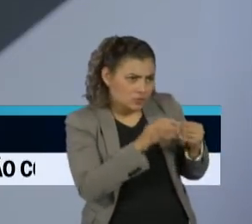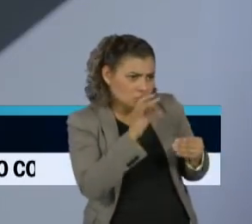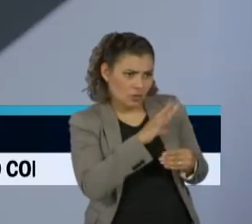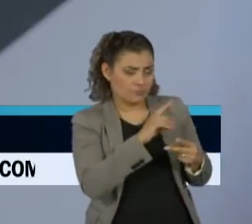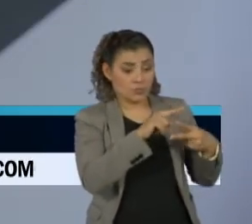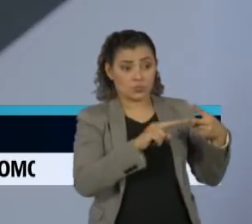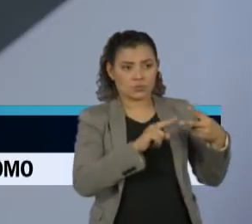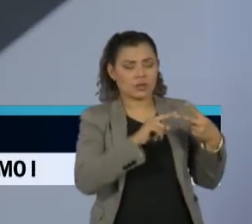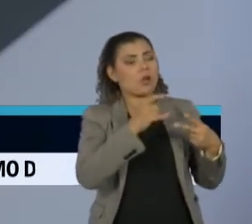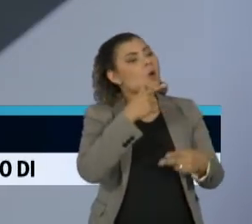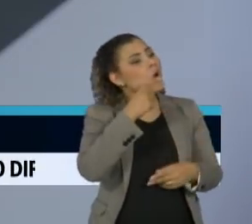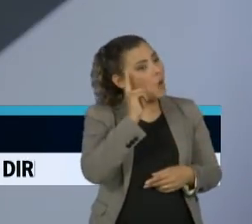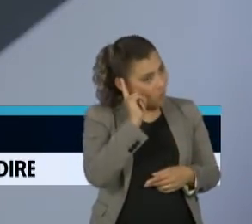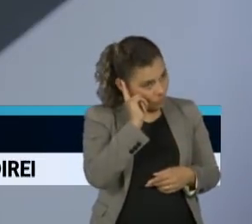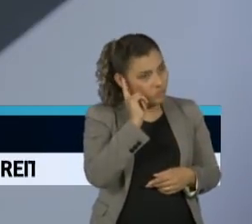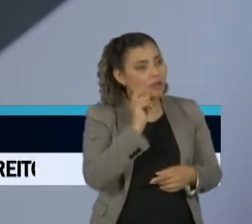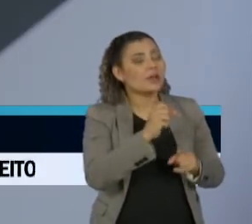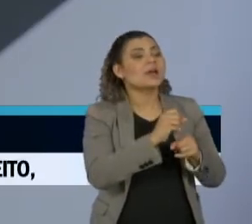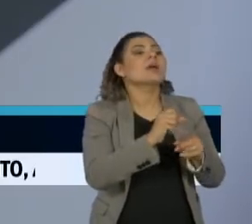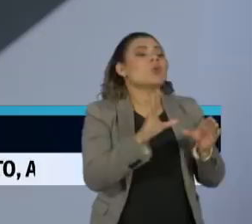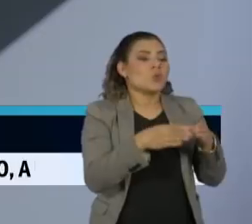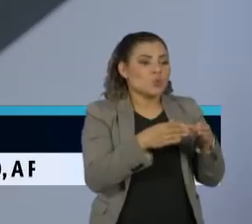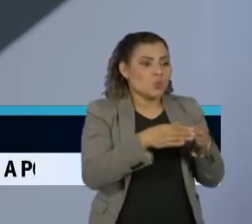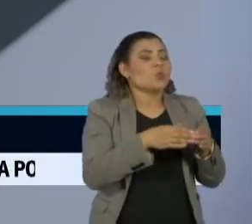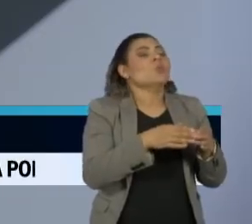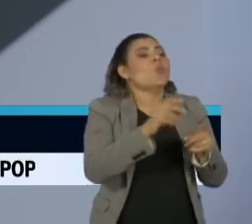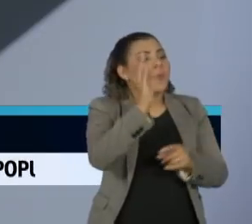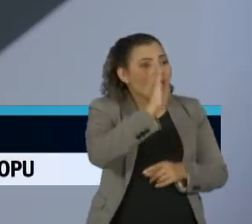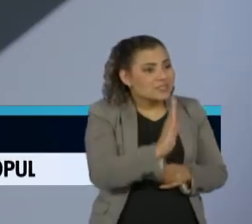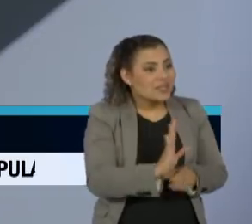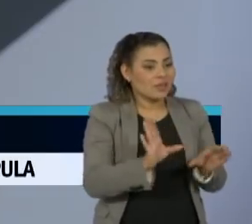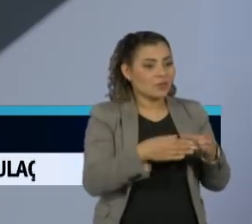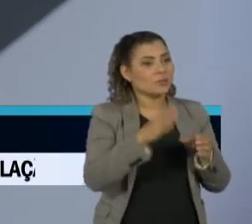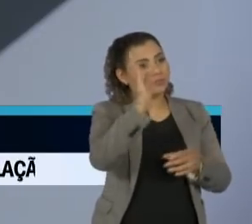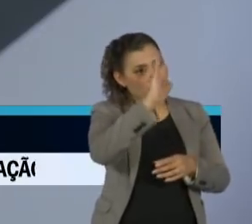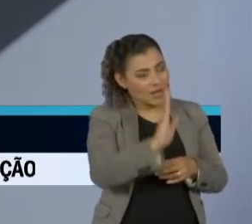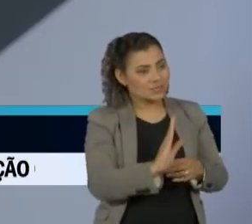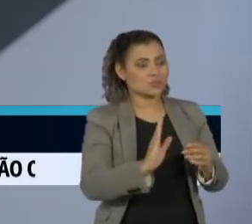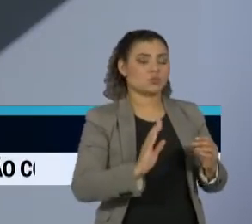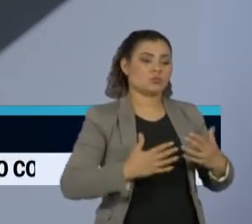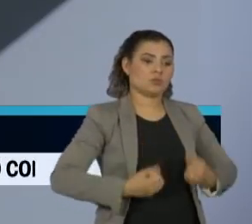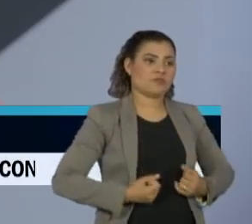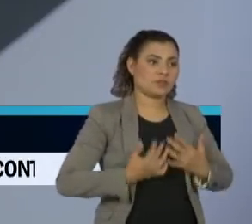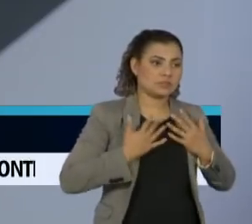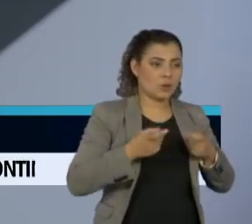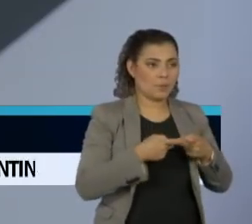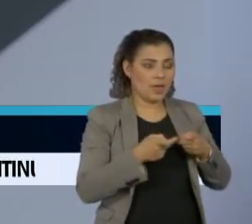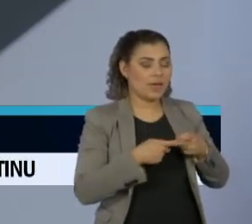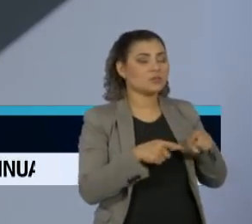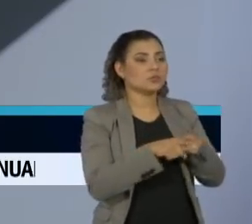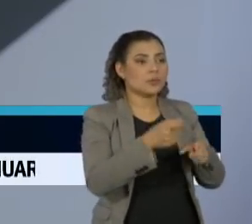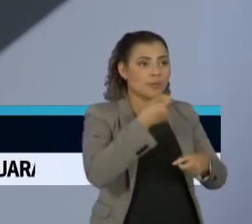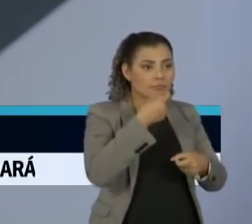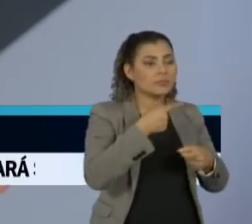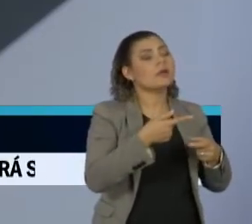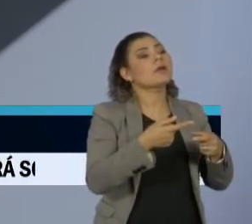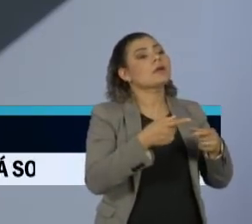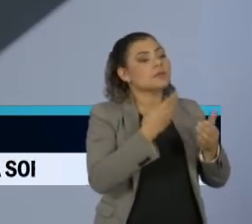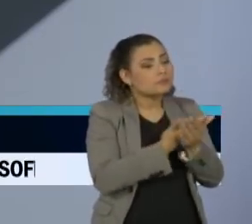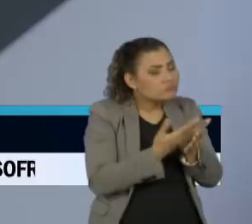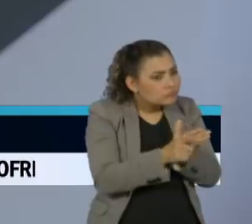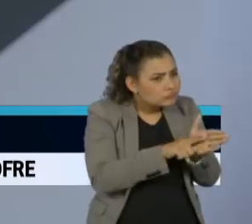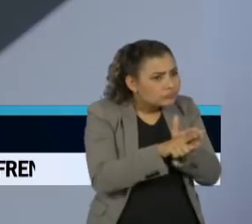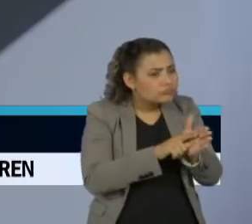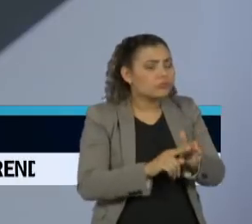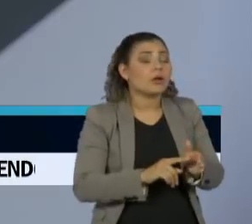ontem mesmo a Sociedade Brasileira de Infectologia, de Pneumologia e a Associação Brasileira de Medicina Intensiva